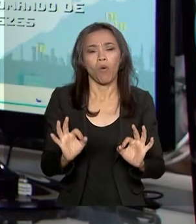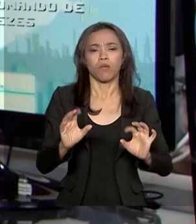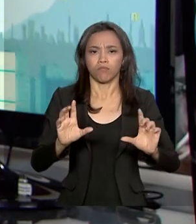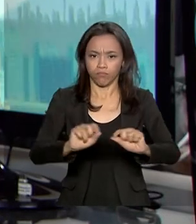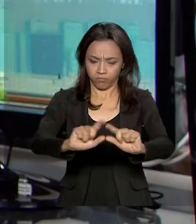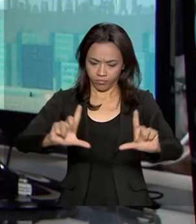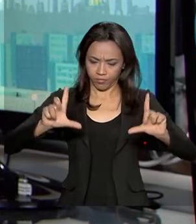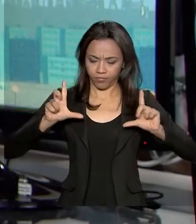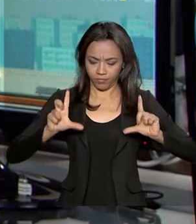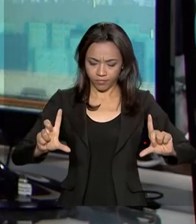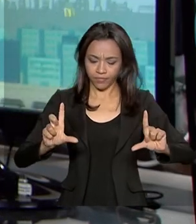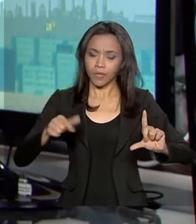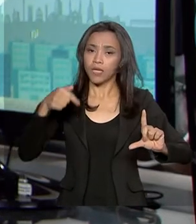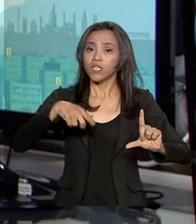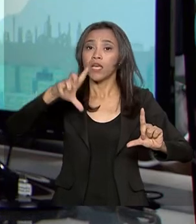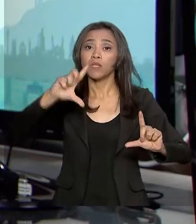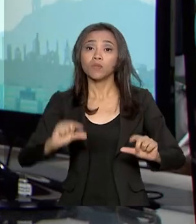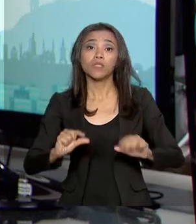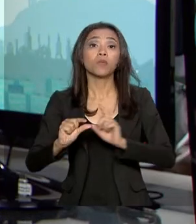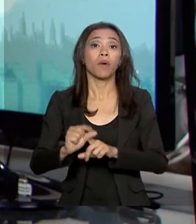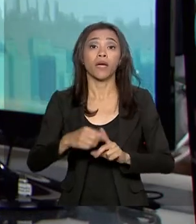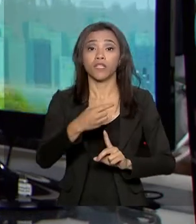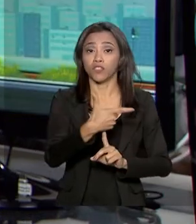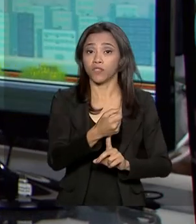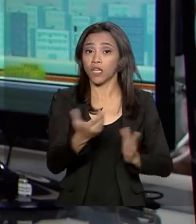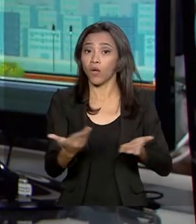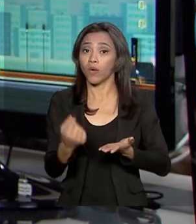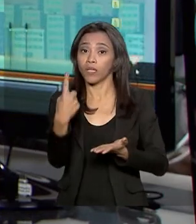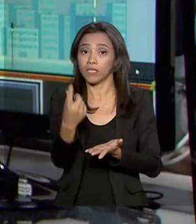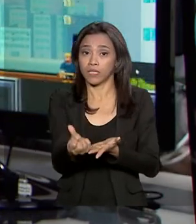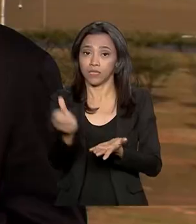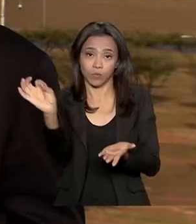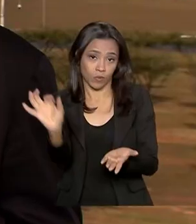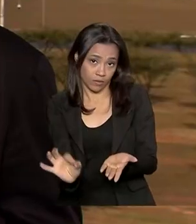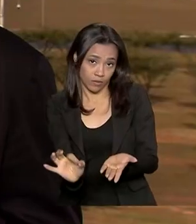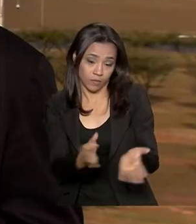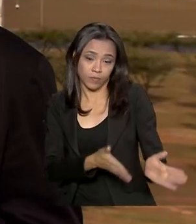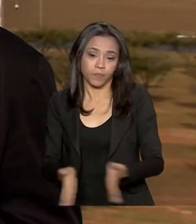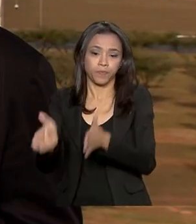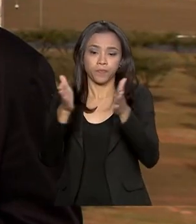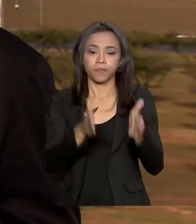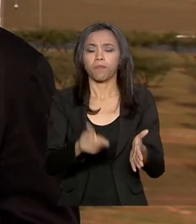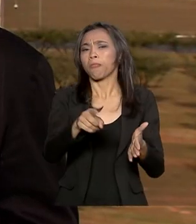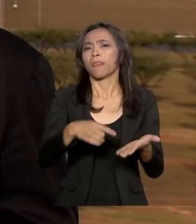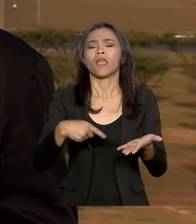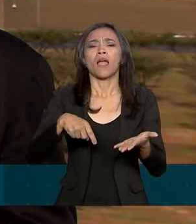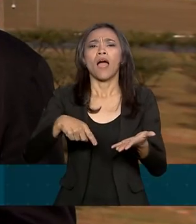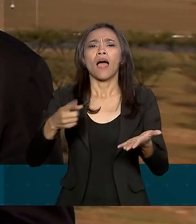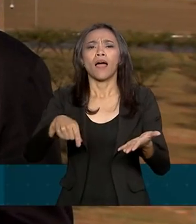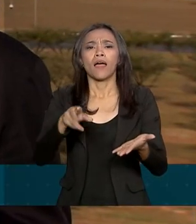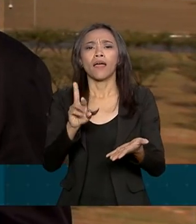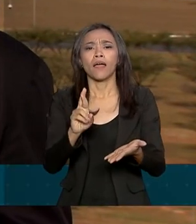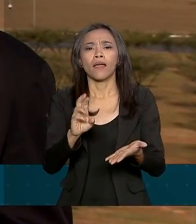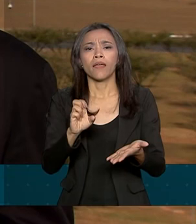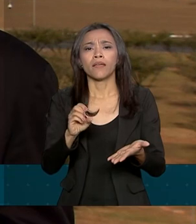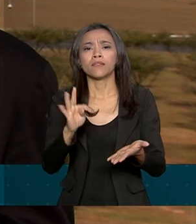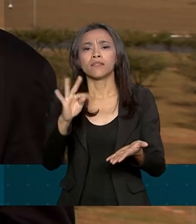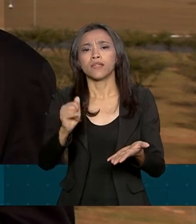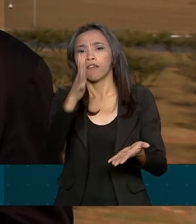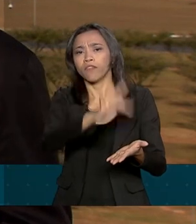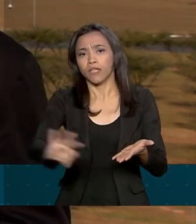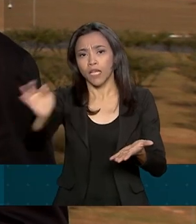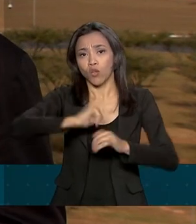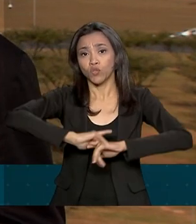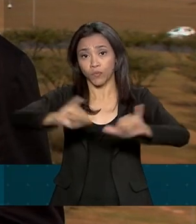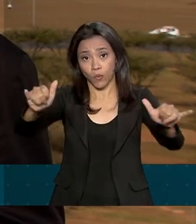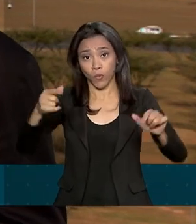Neste caso, o IPI diminuiu de 20% para 16%. Por meio de nota, a Receita Federal disse que o segmento de